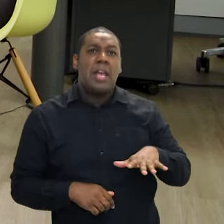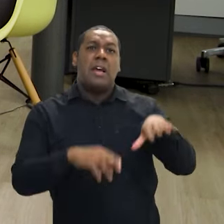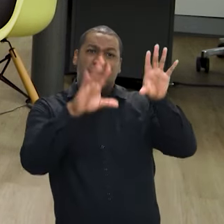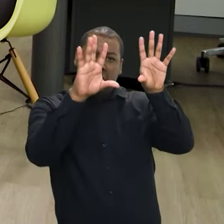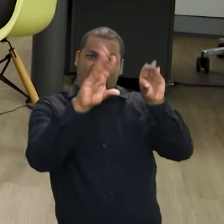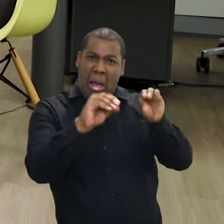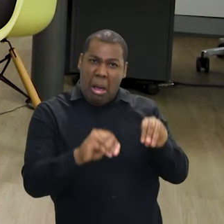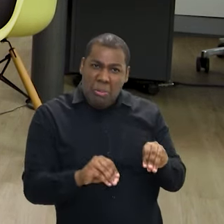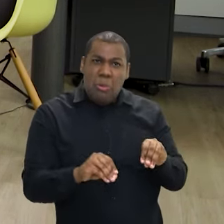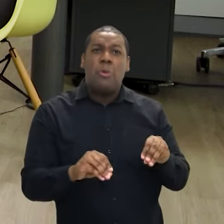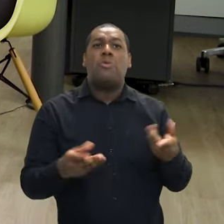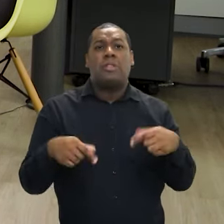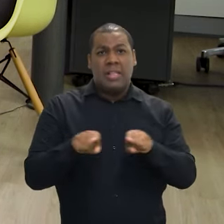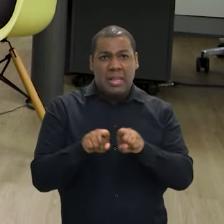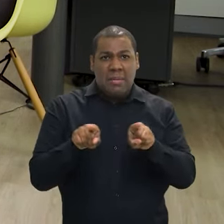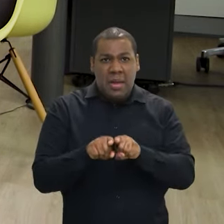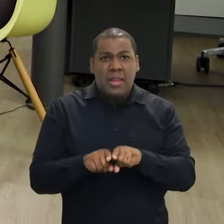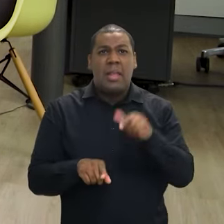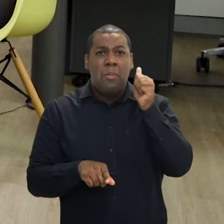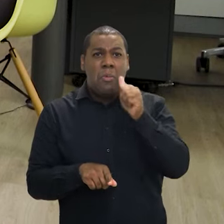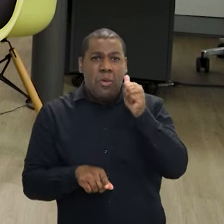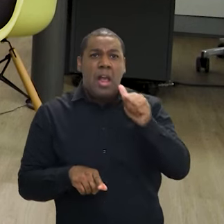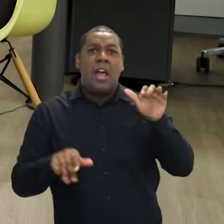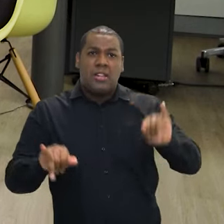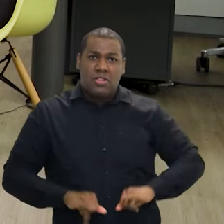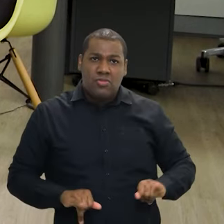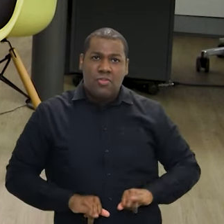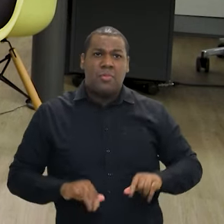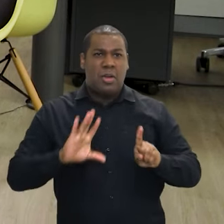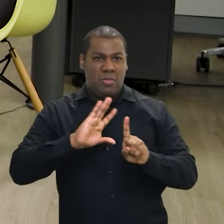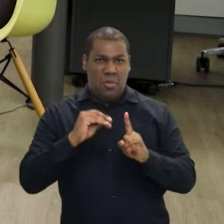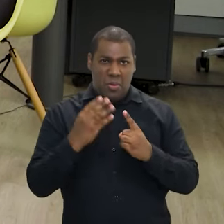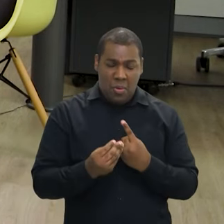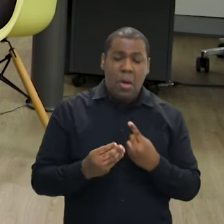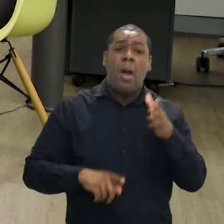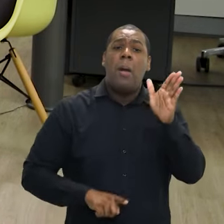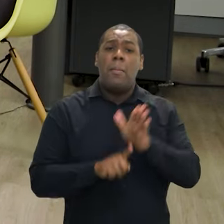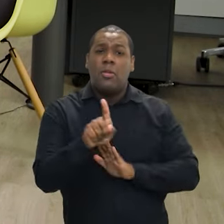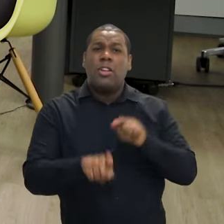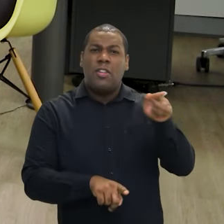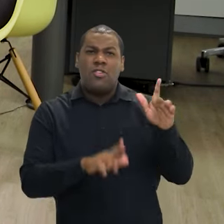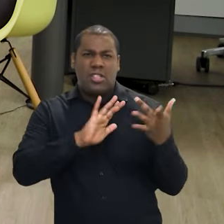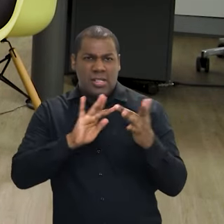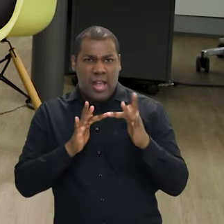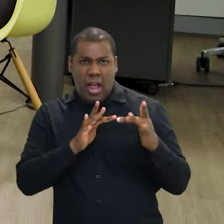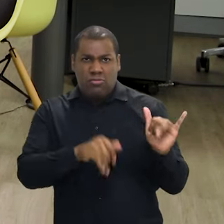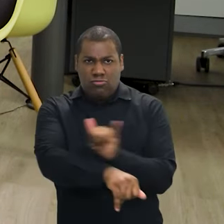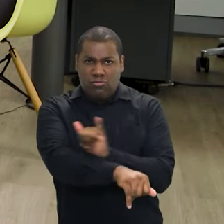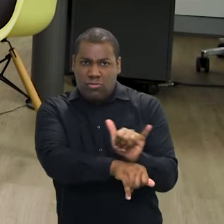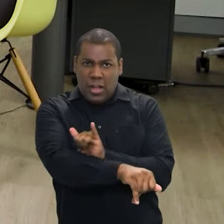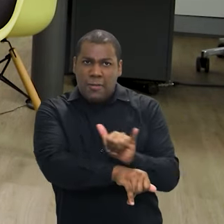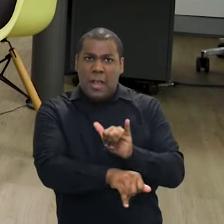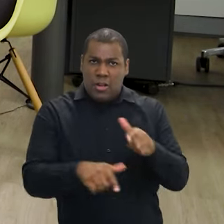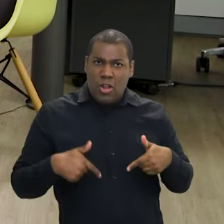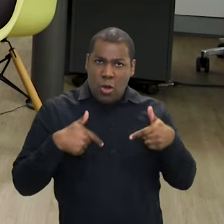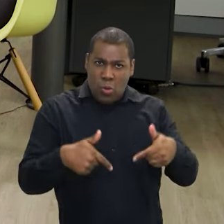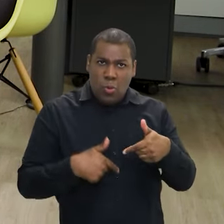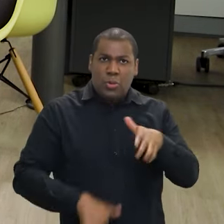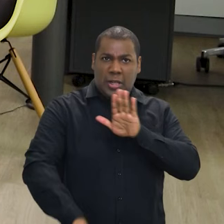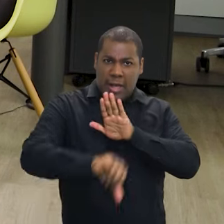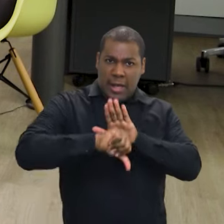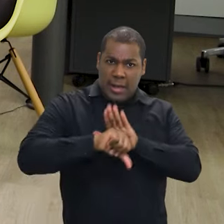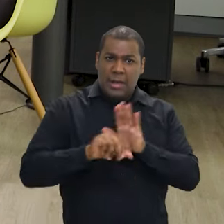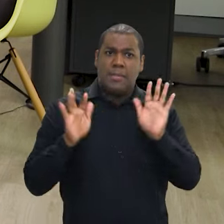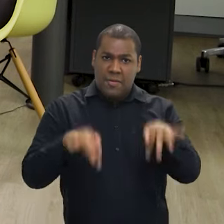de mulheres, crianças e adolescentes, né? Existem medidas hoje efetivas para combater esse tipo de crime? Bom,